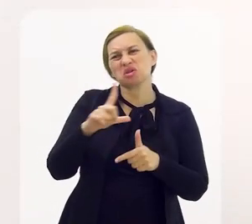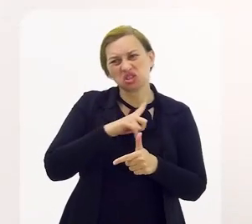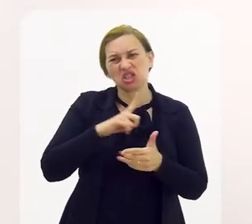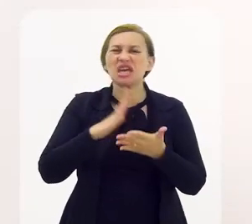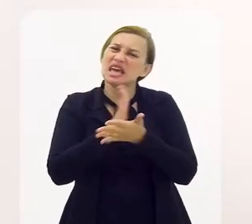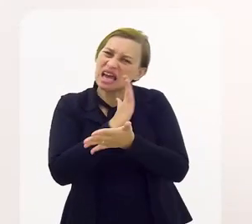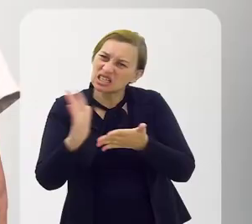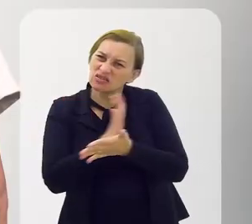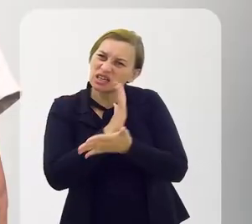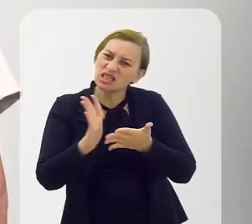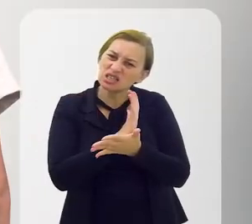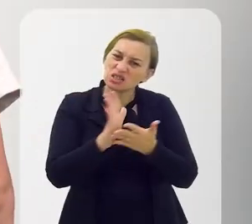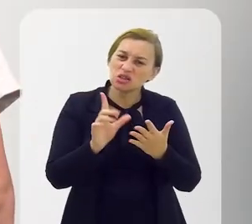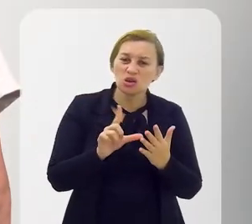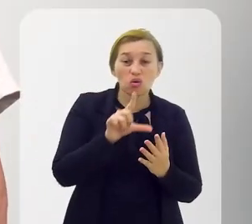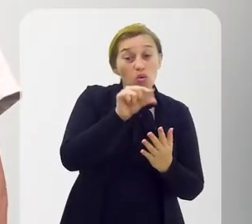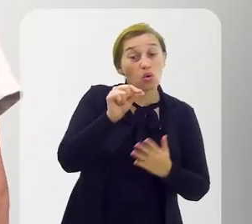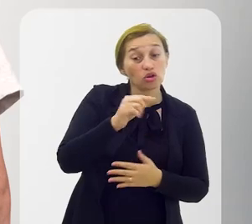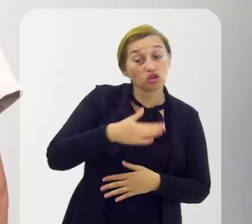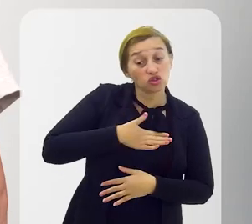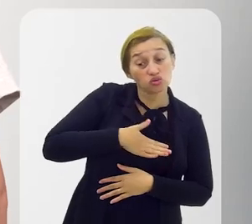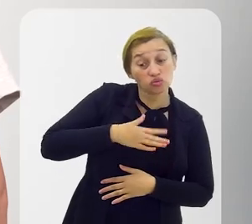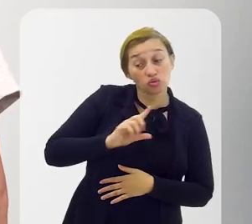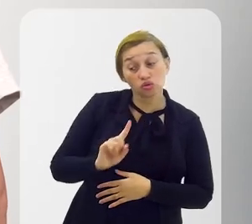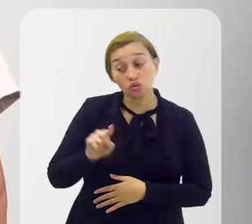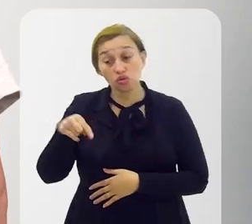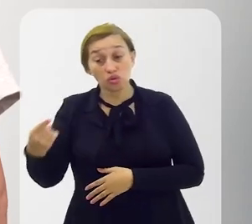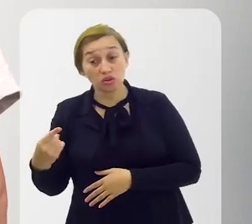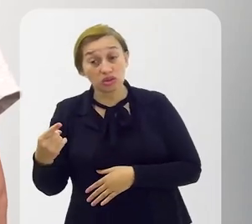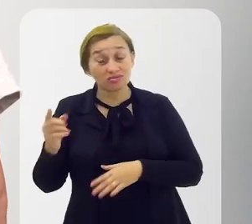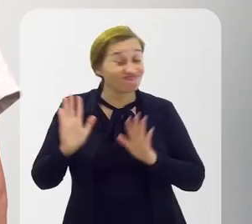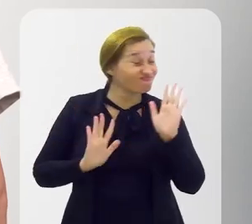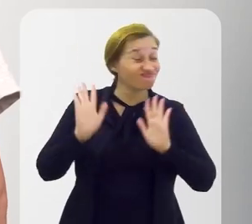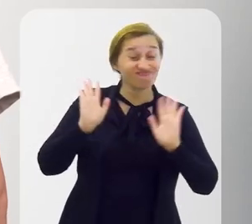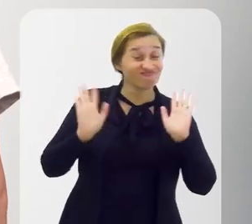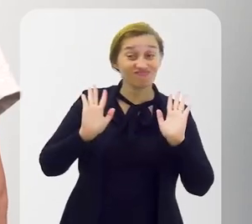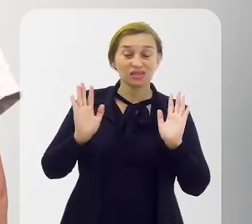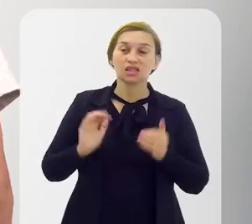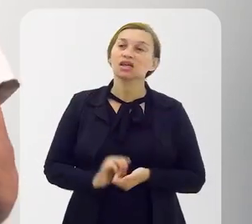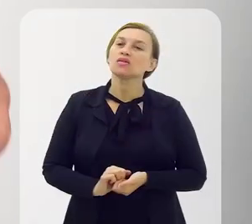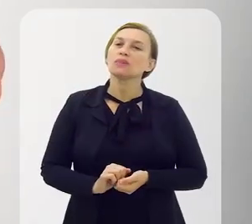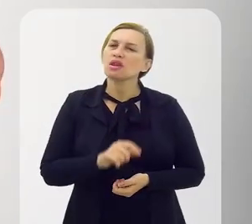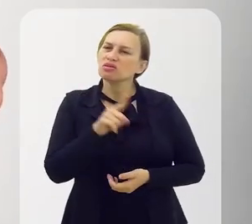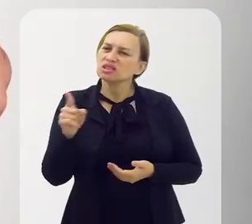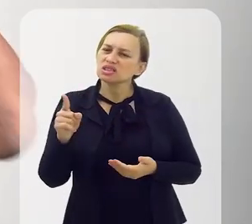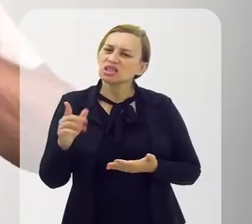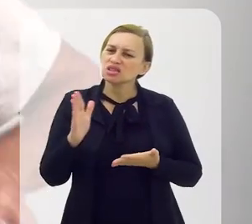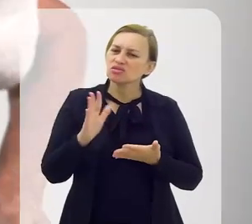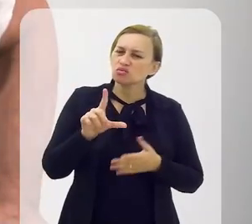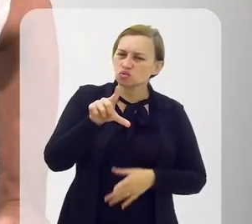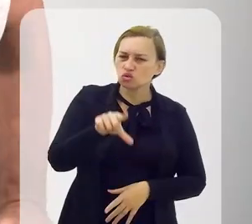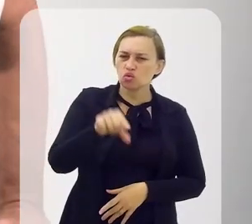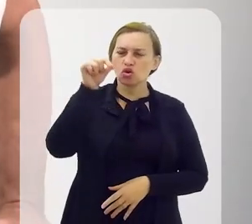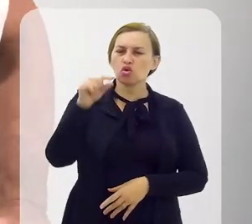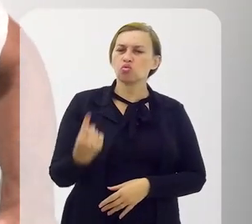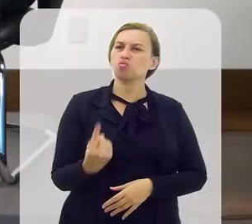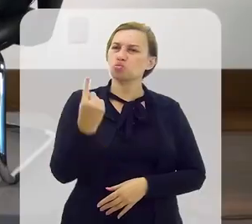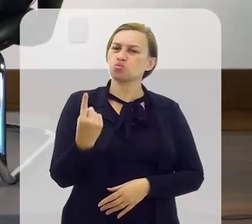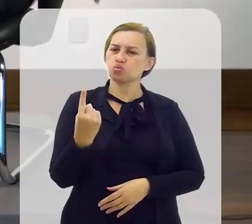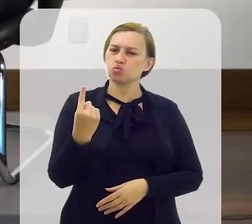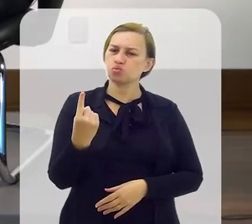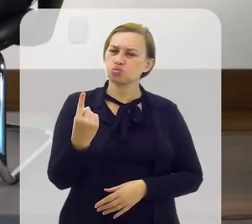E às vezes eu gosto mais de uma coisa do que da outra Não tem muito isso Você alguma vez atuou